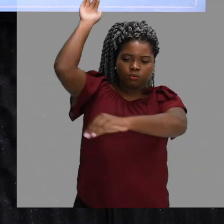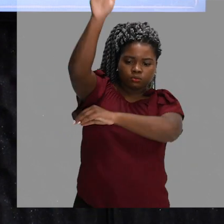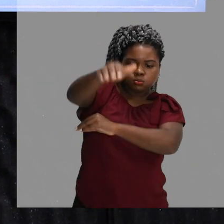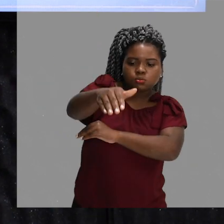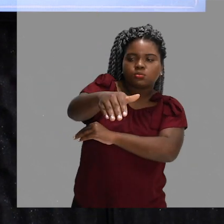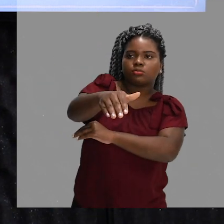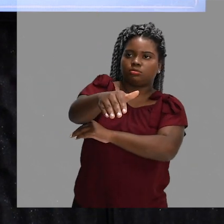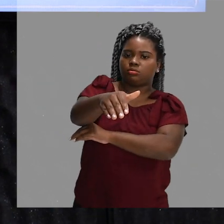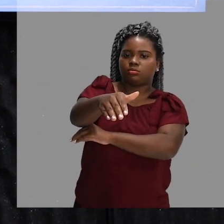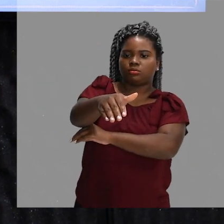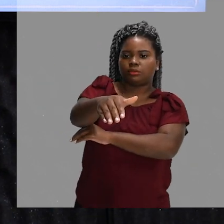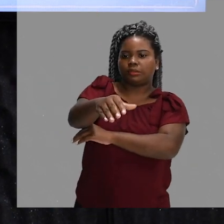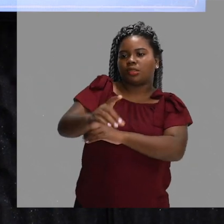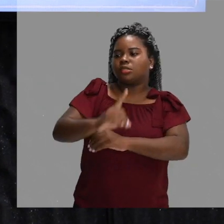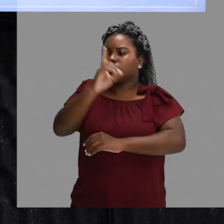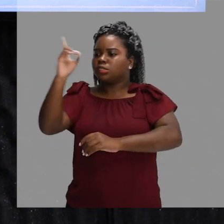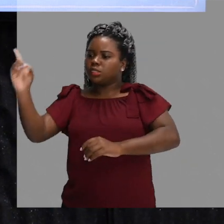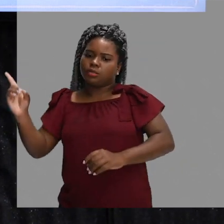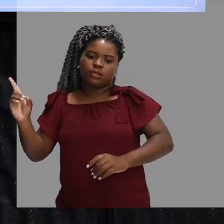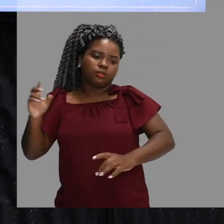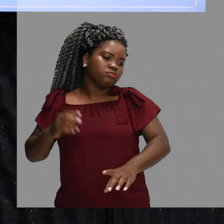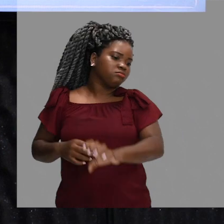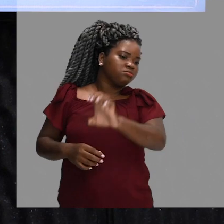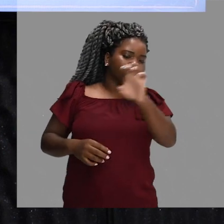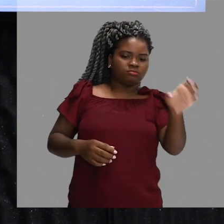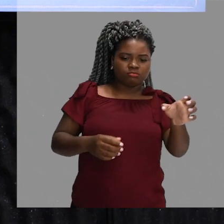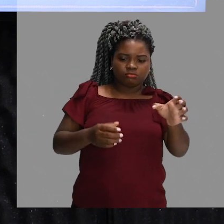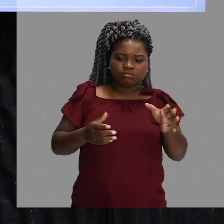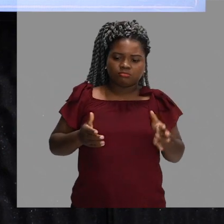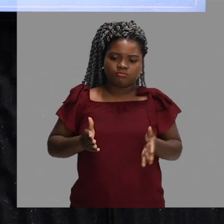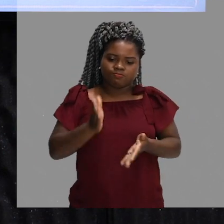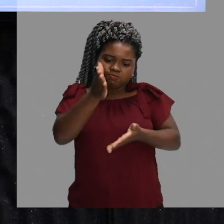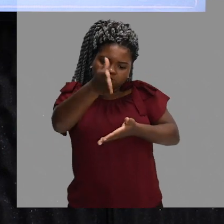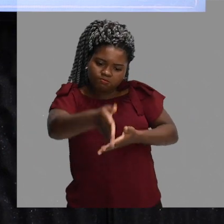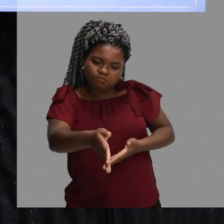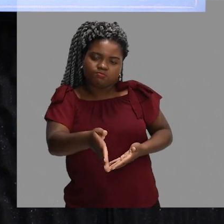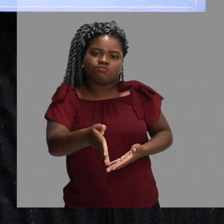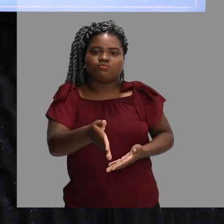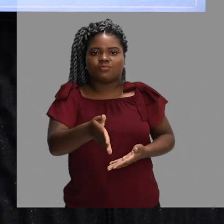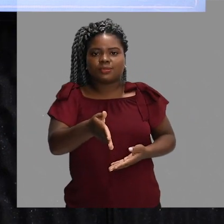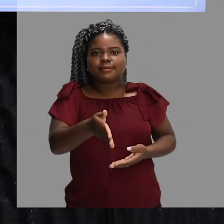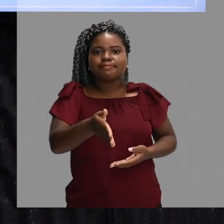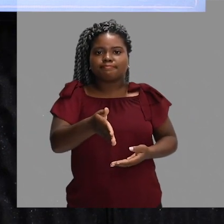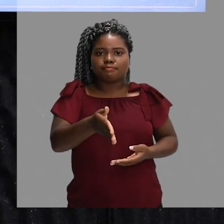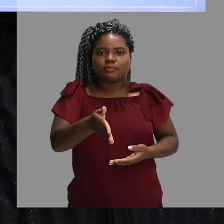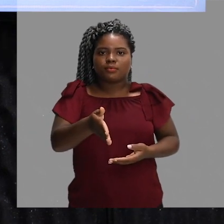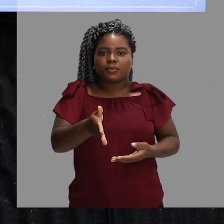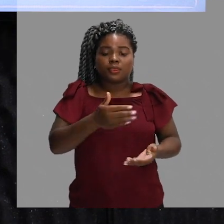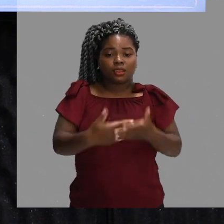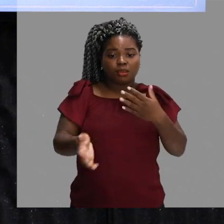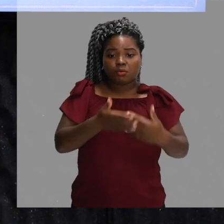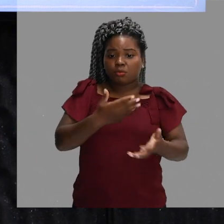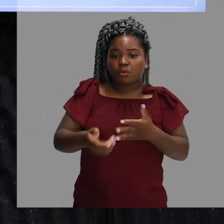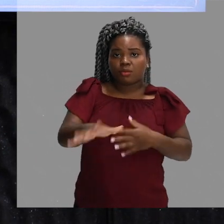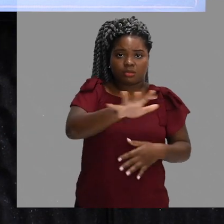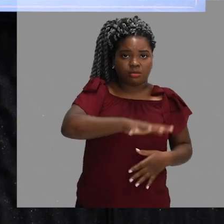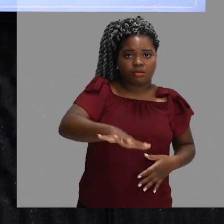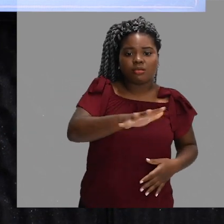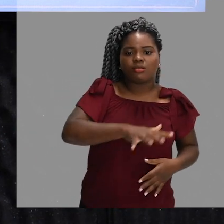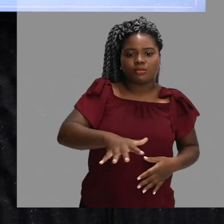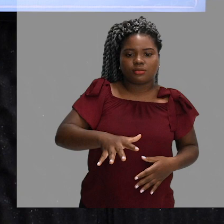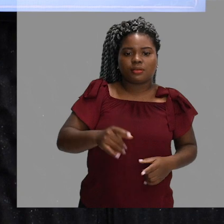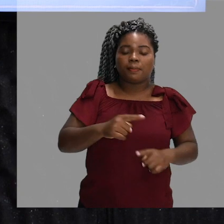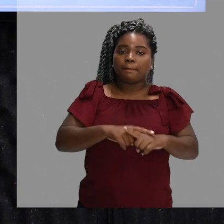se ele quiser sacar da direita, ele saca. Se ele quiser sacar da região central, ele saca. Da esquerda, ele saca. Em qualquer posição, sendo que ele tem que